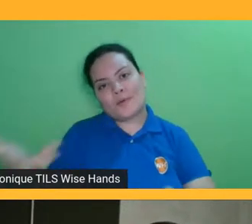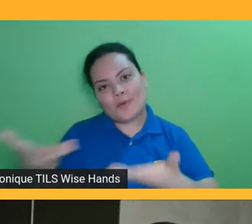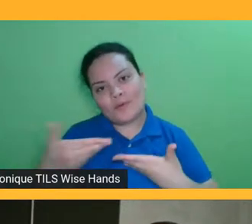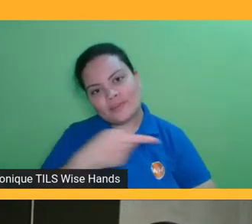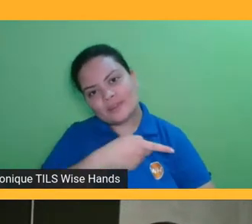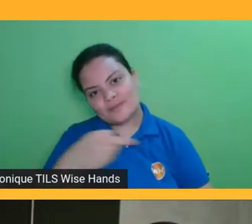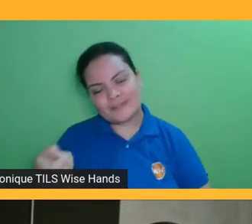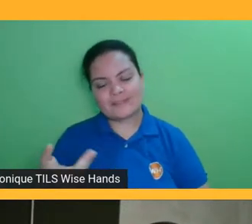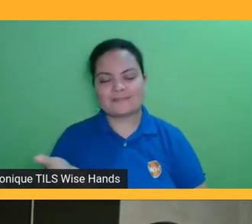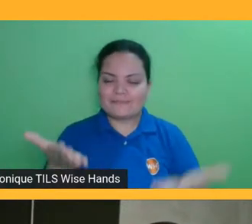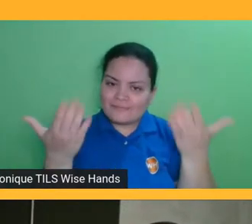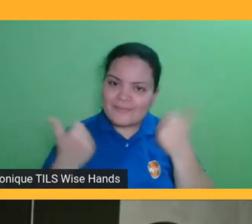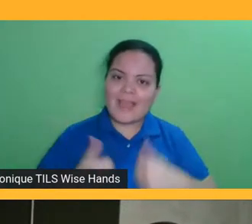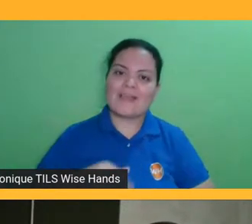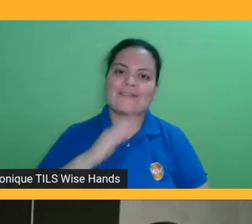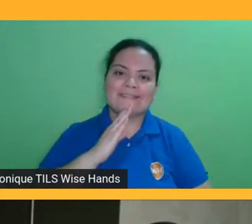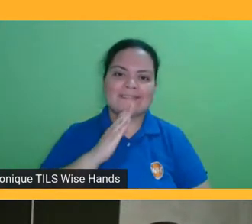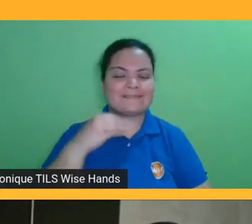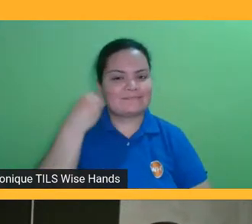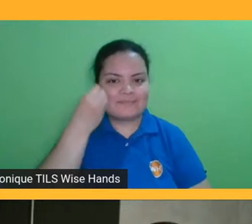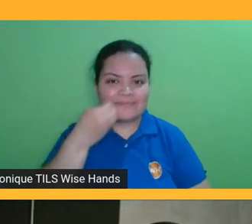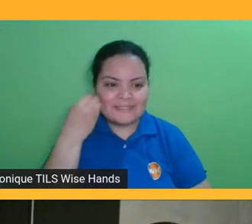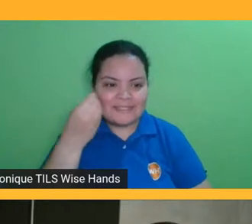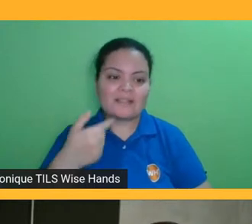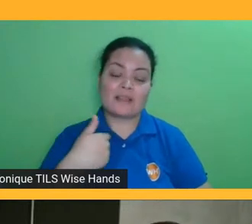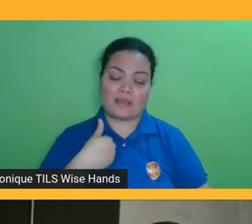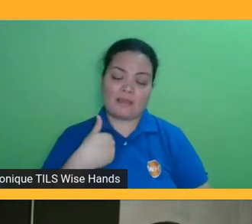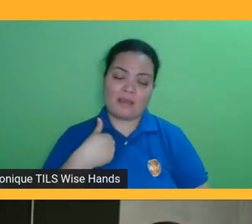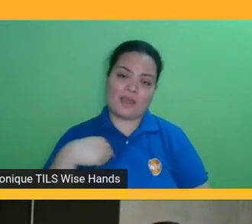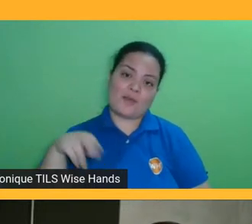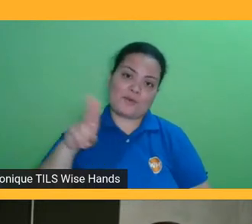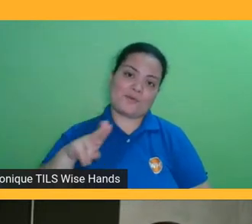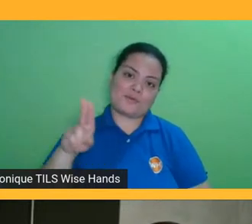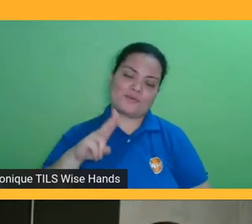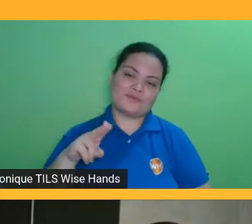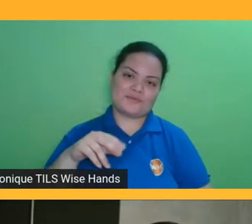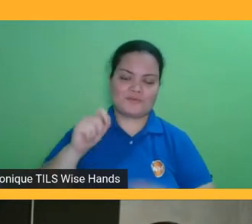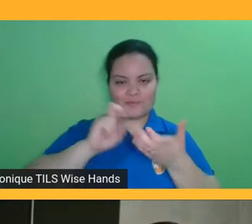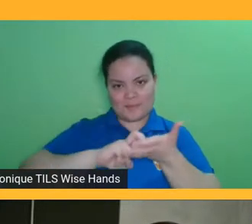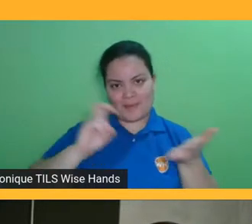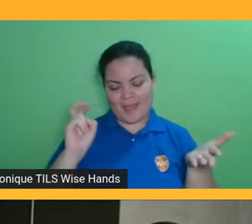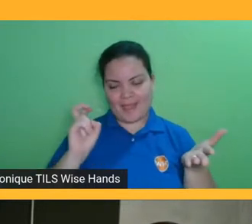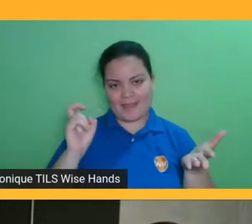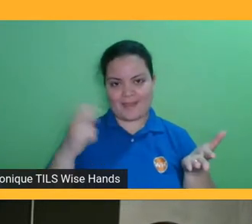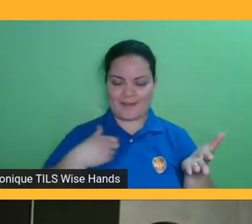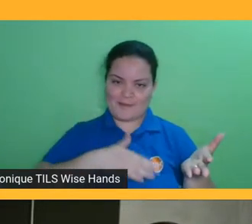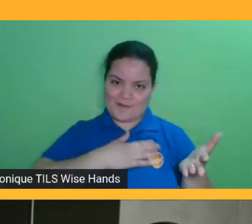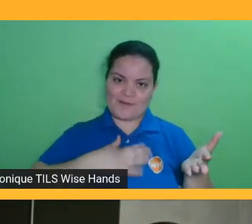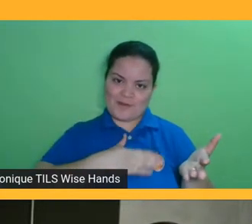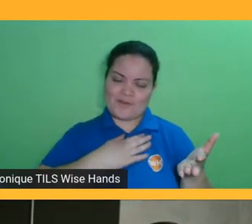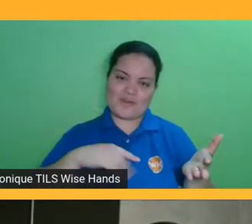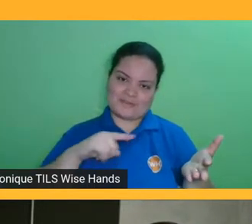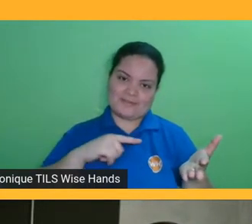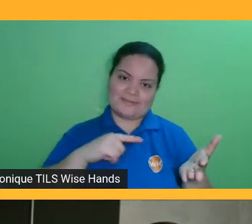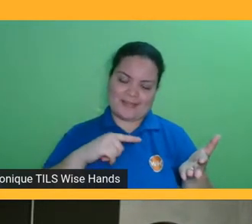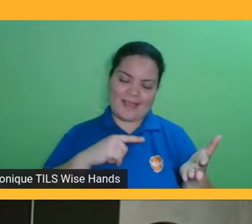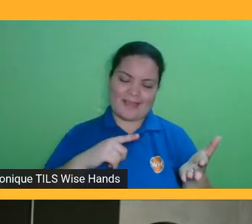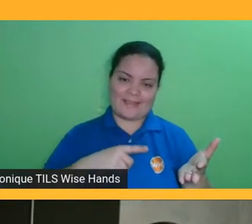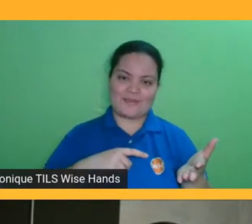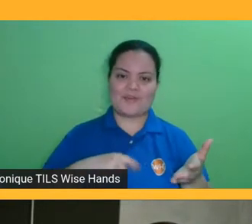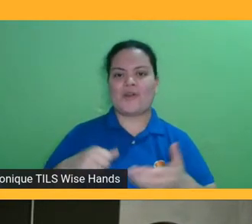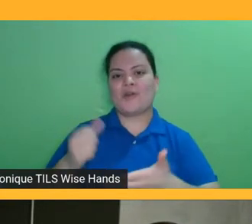experiência, eu de manhã uso o SL Book e antes de dormir eu tenho um livro impresso e ainda porque é